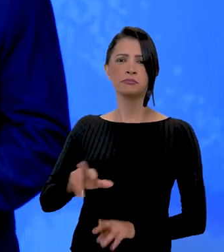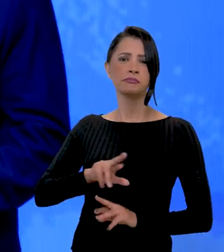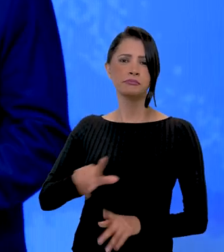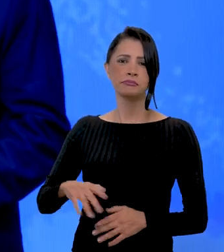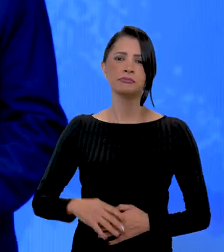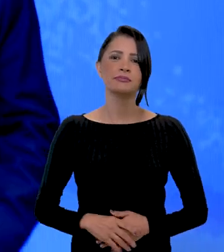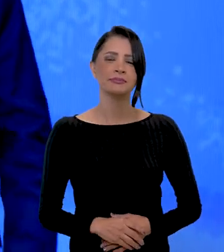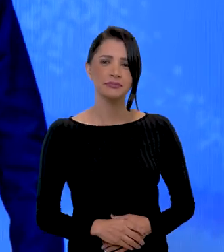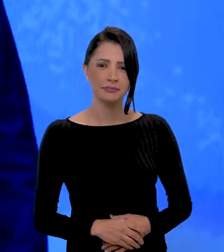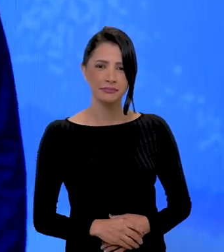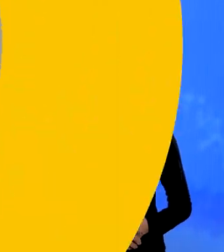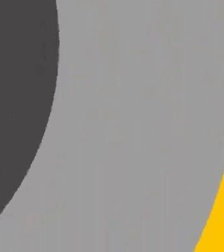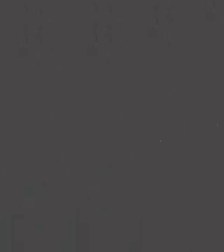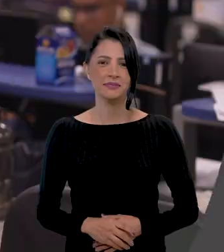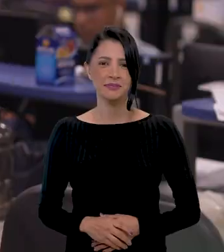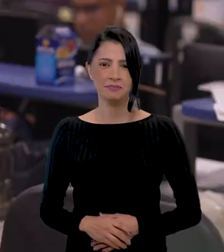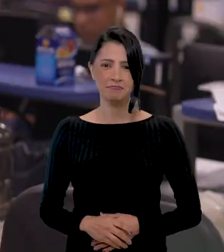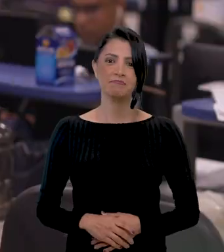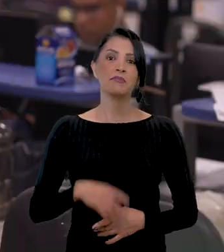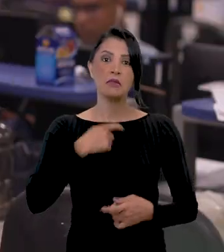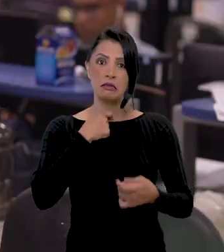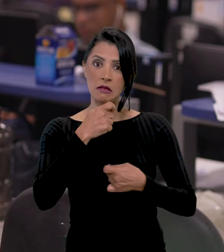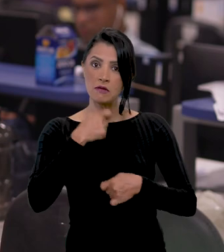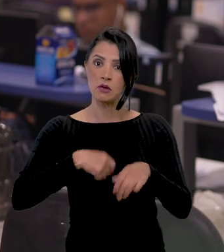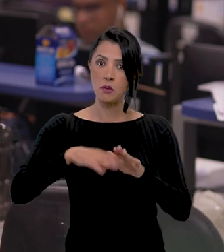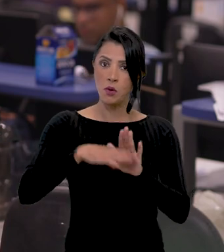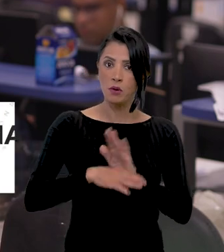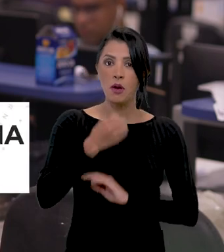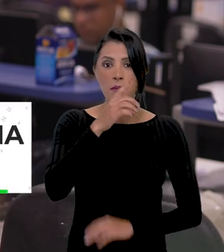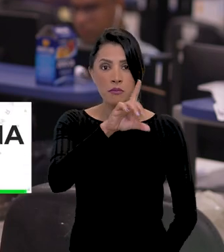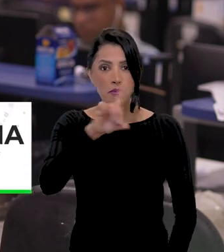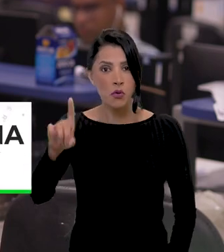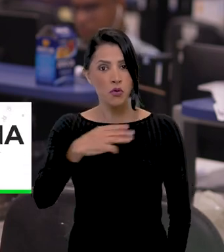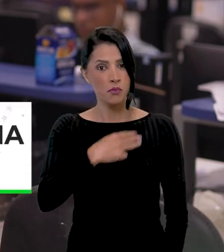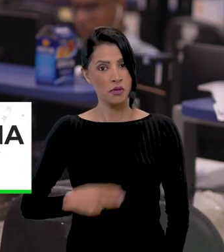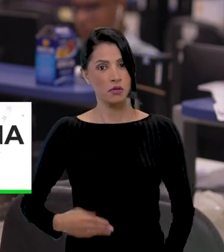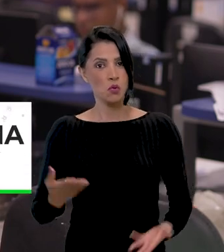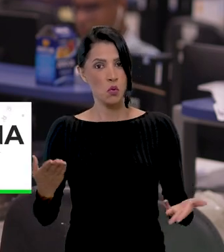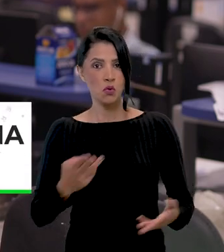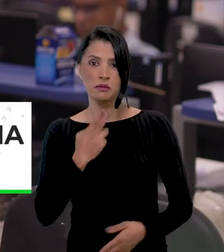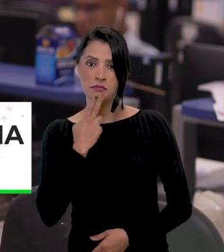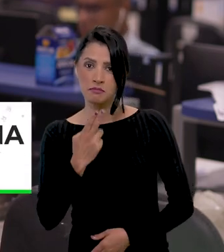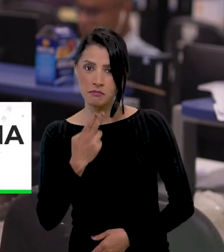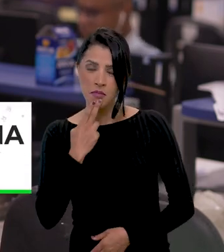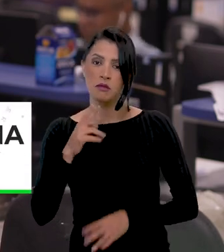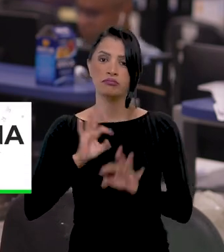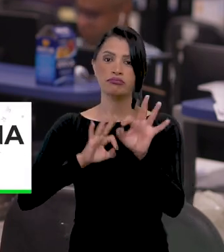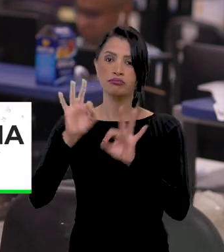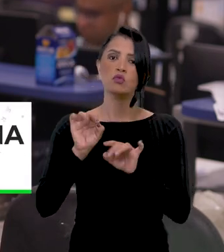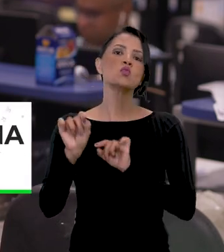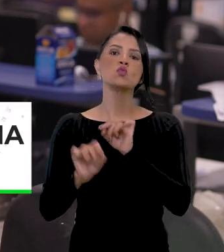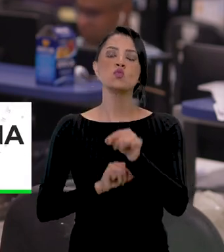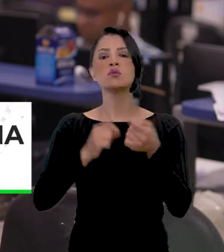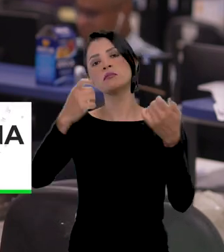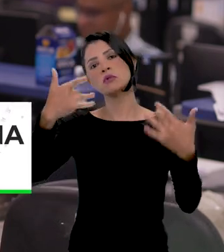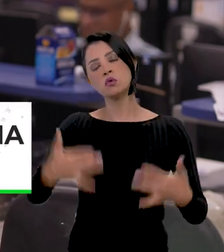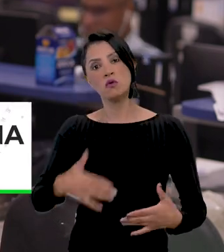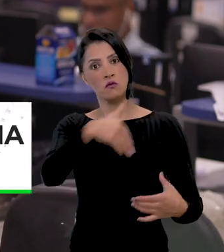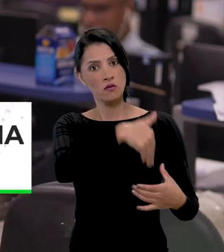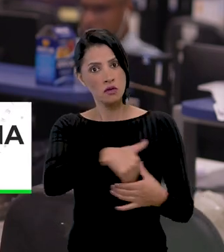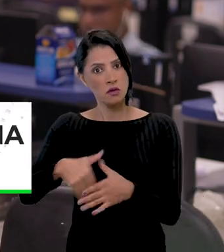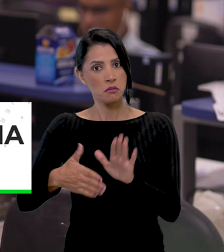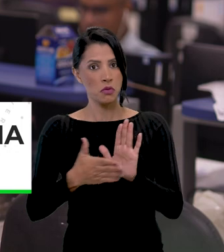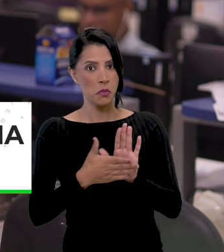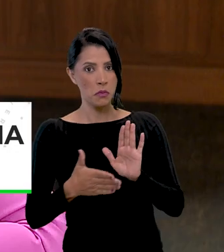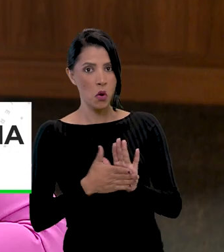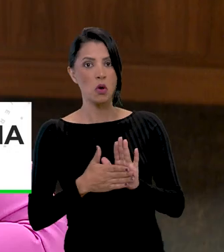de saúde nesse país. Em entrevista ao programa Bom Dia, Ministro, hoje, Simone Tebet, do Planejamento, falou sobre a votação